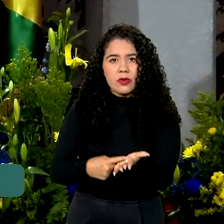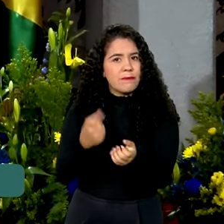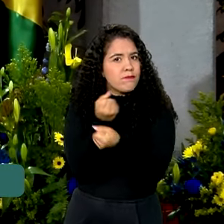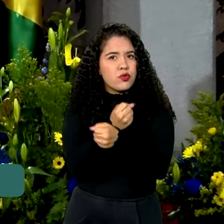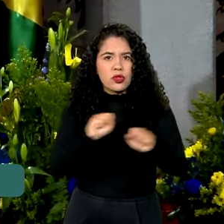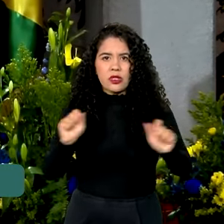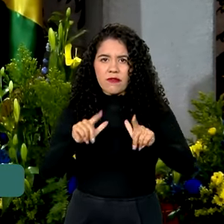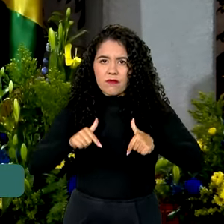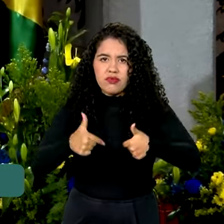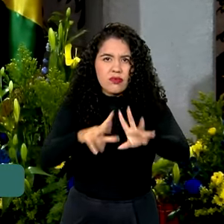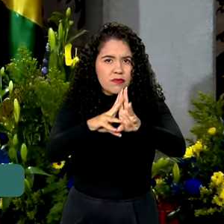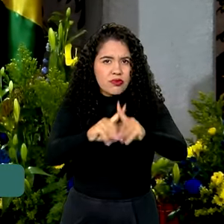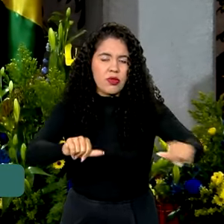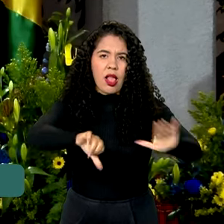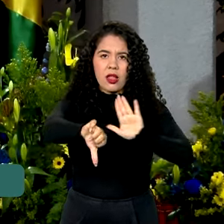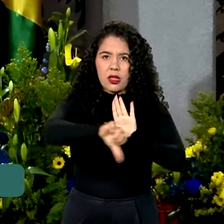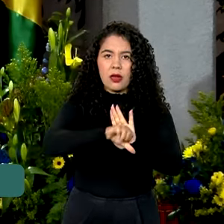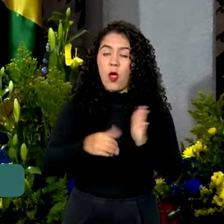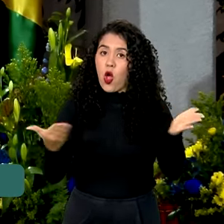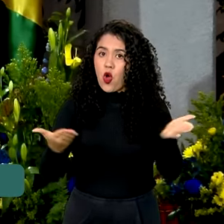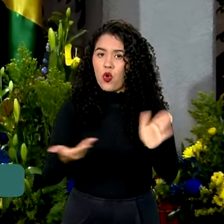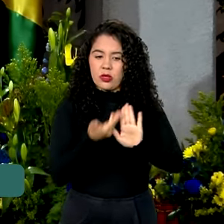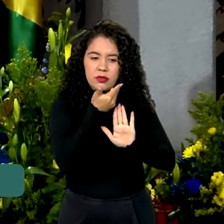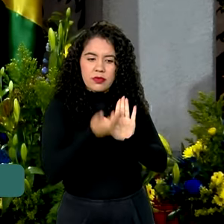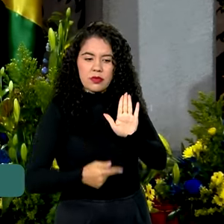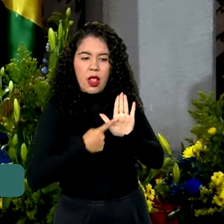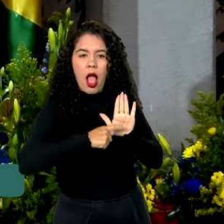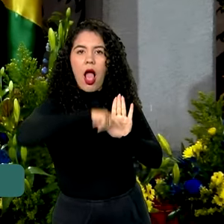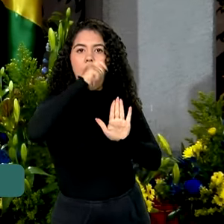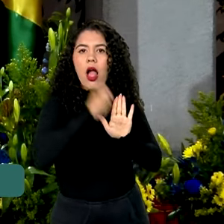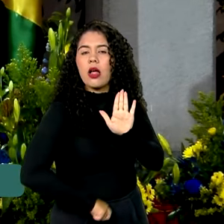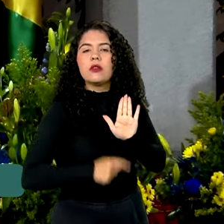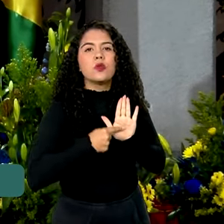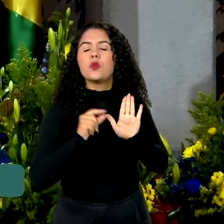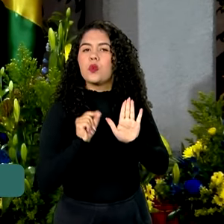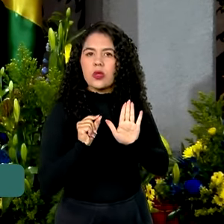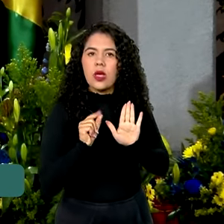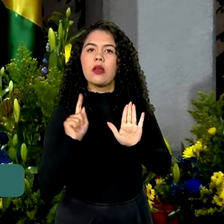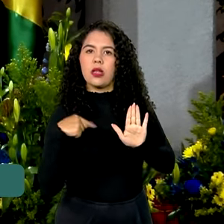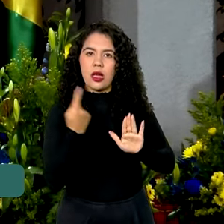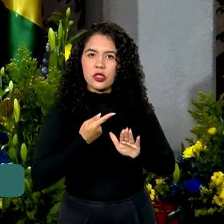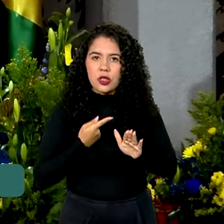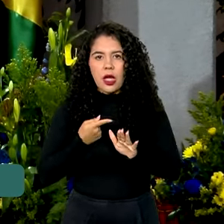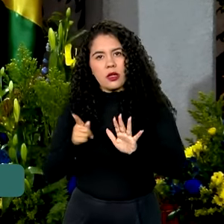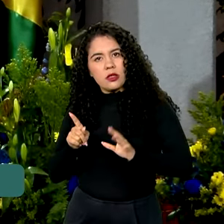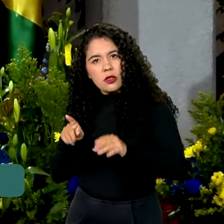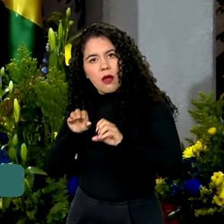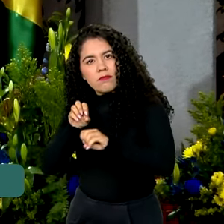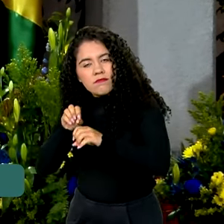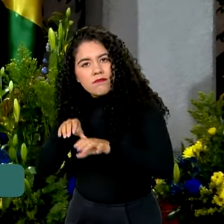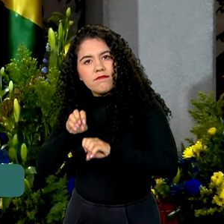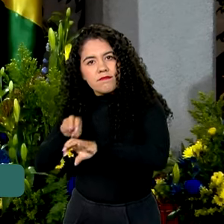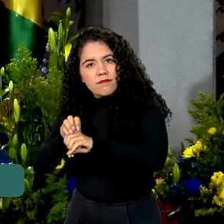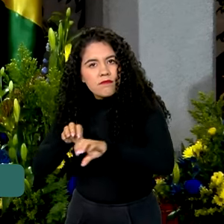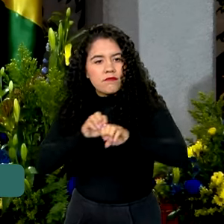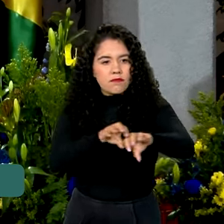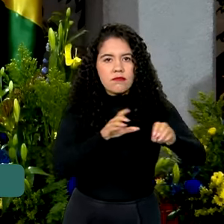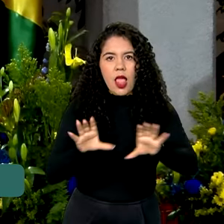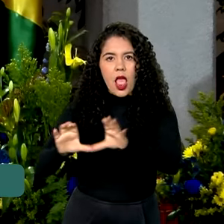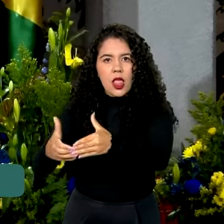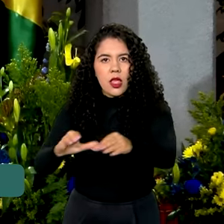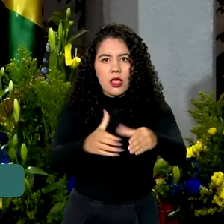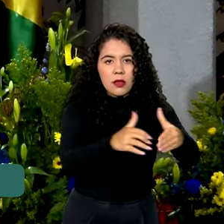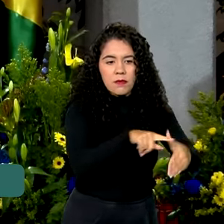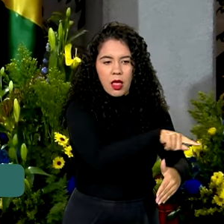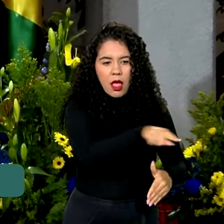Assinamos hoje um tratado de extradição e instruímos nossas equipes a ampliarem ações de inteligência